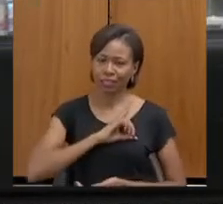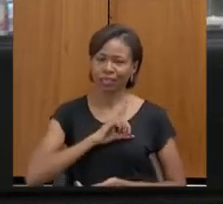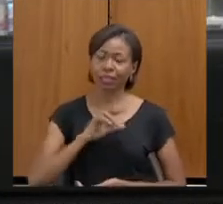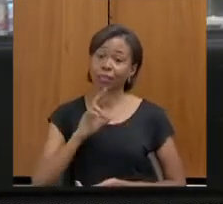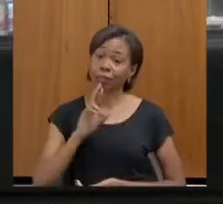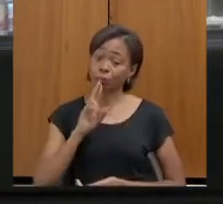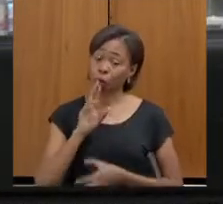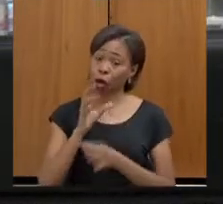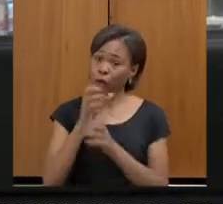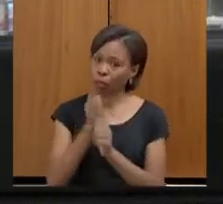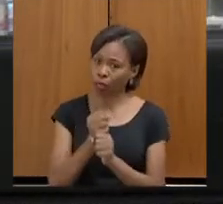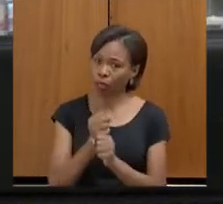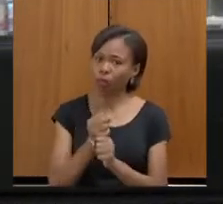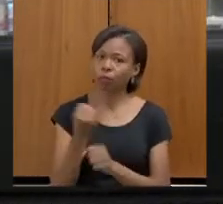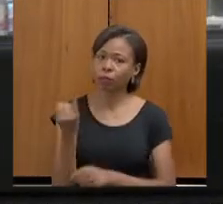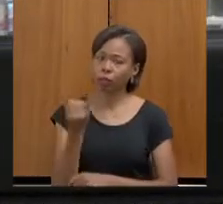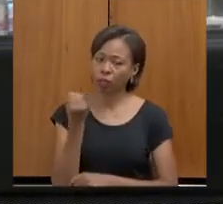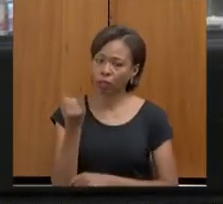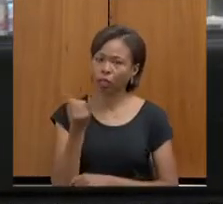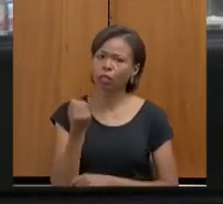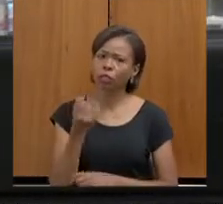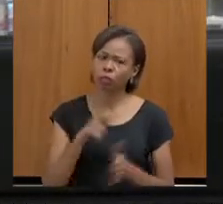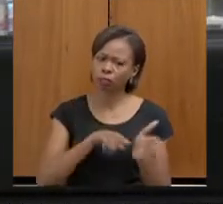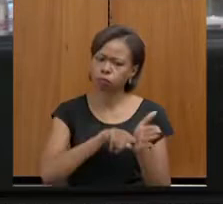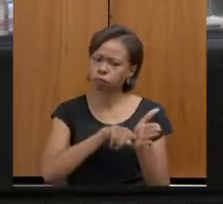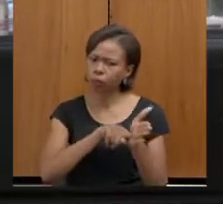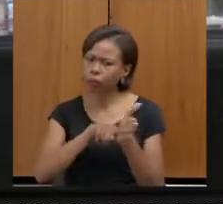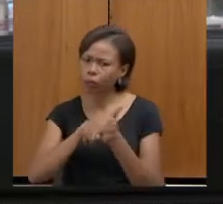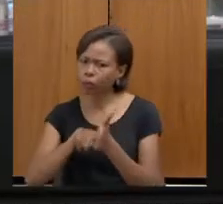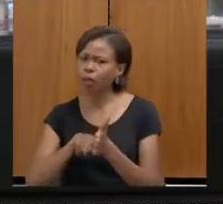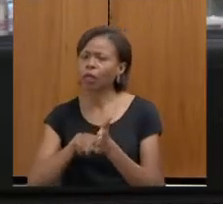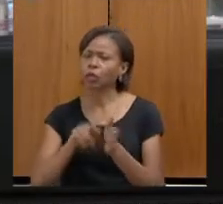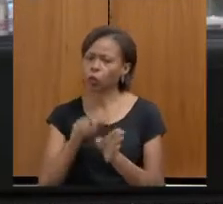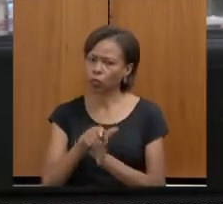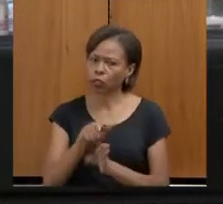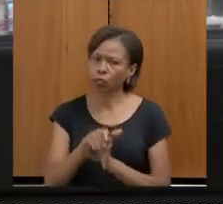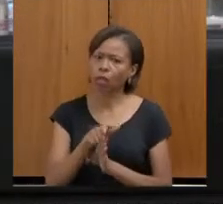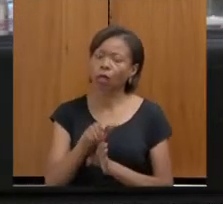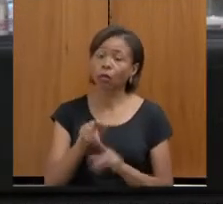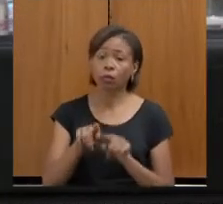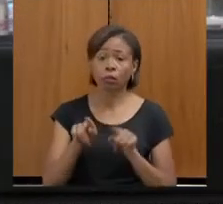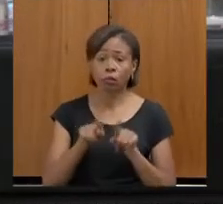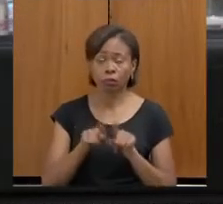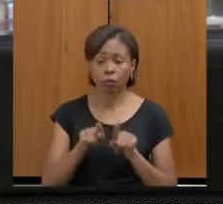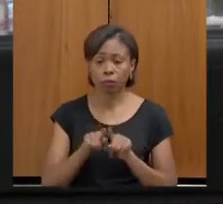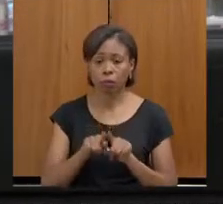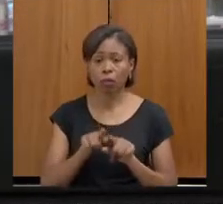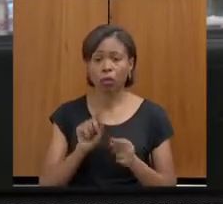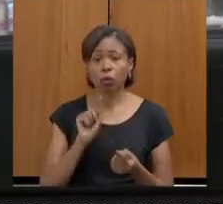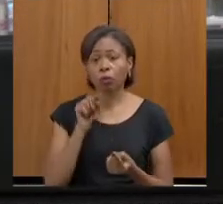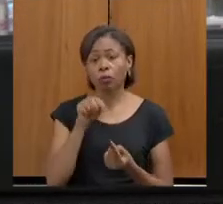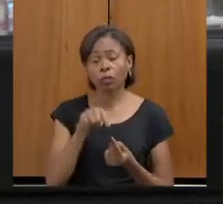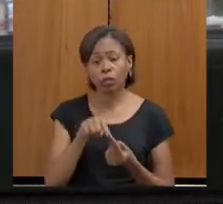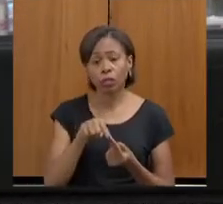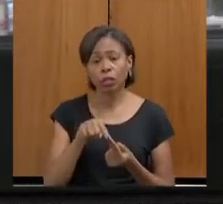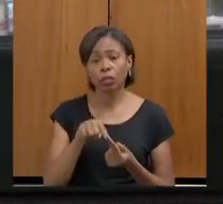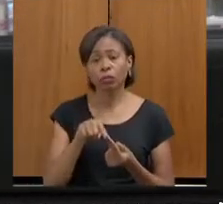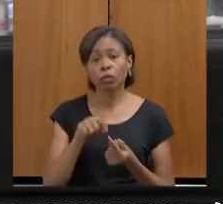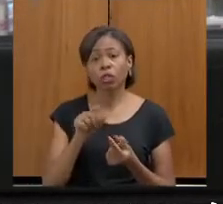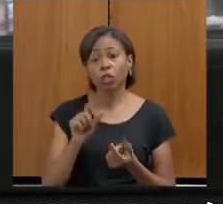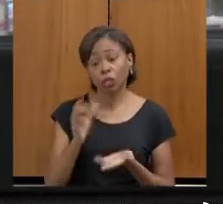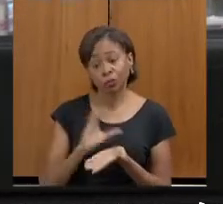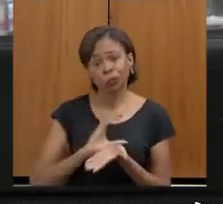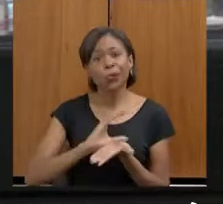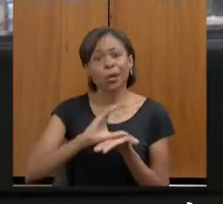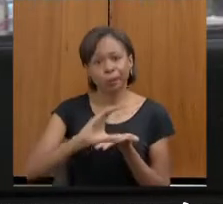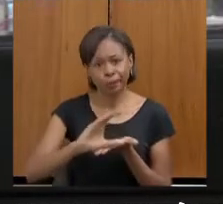para melhor mapeamento, para melhor orientação e até indicativos de melhorar a aplicação dos recursos.